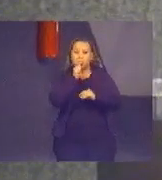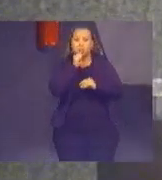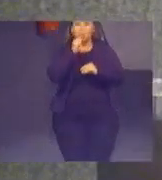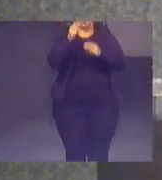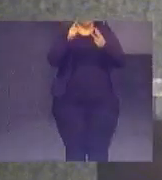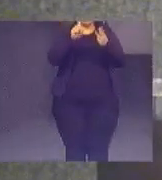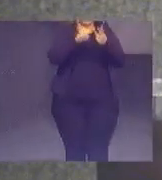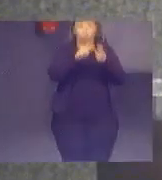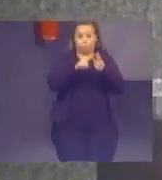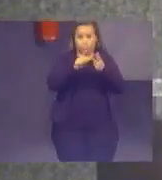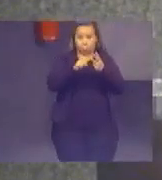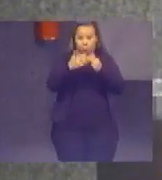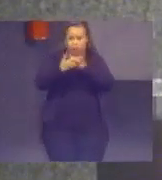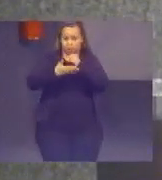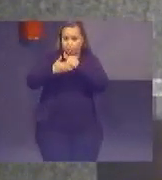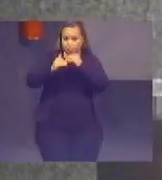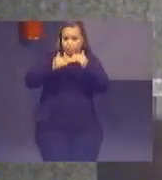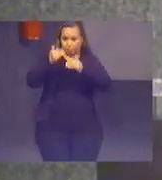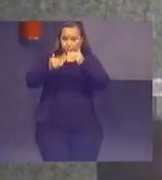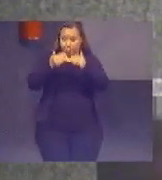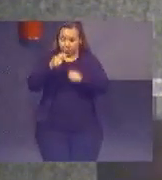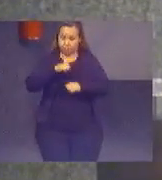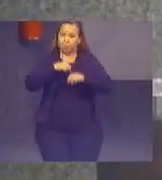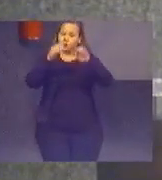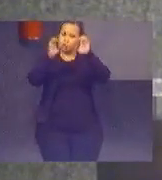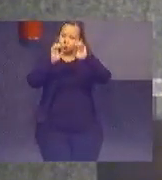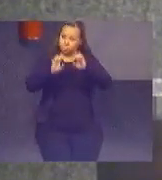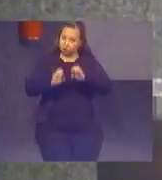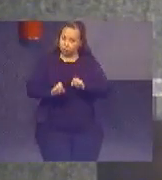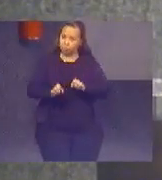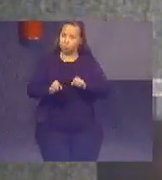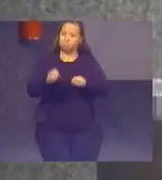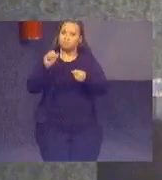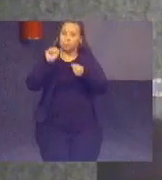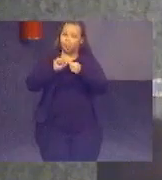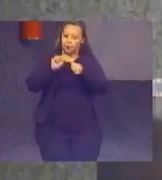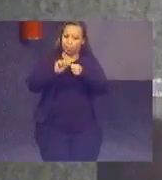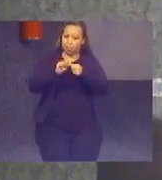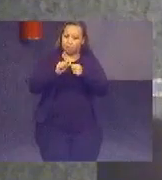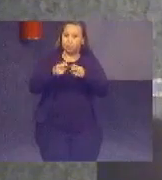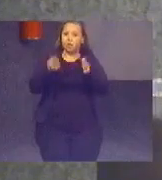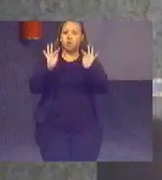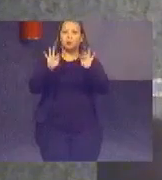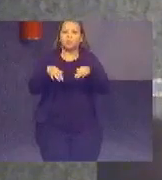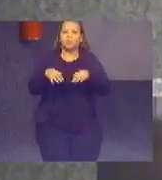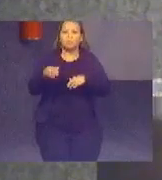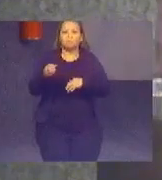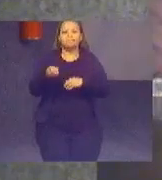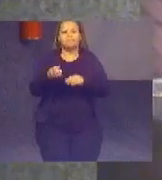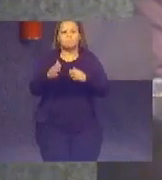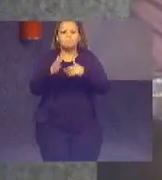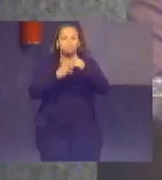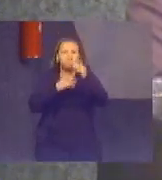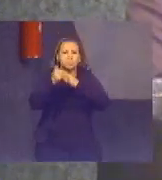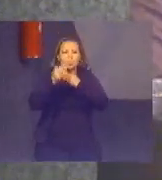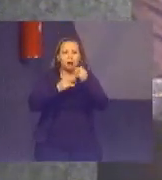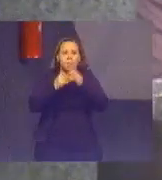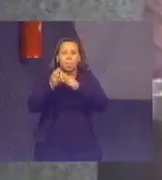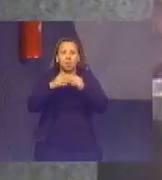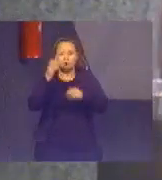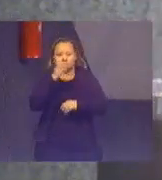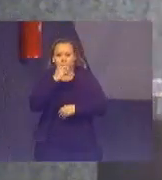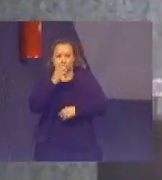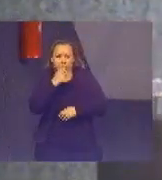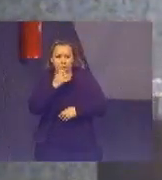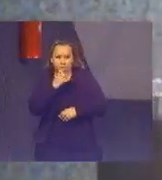desenvolvimento, ou seja, existem as estruturas formadas. E, por fim, otimizado, ou seja, a atuação daquele órgão